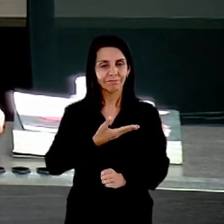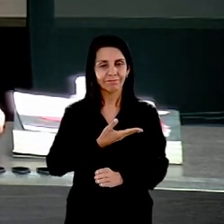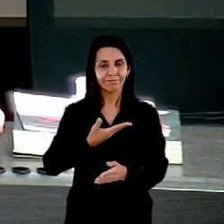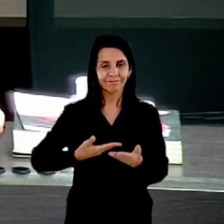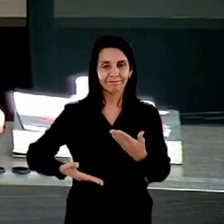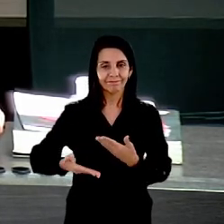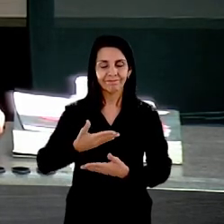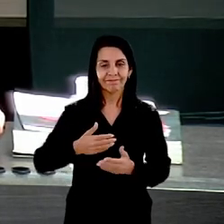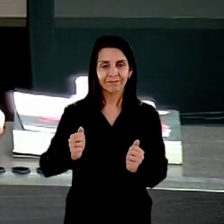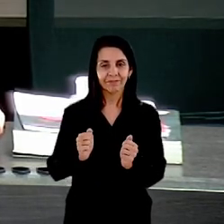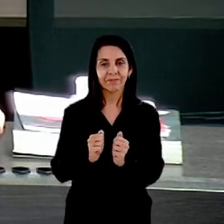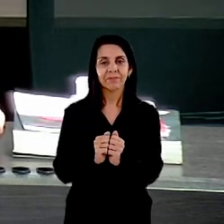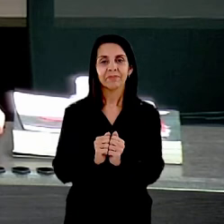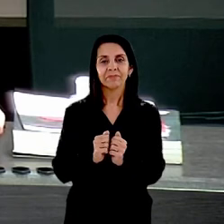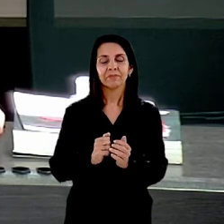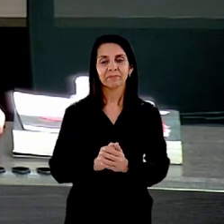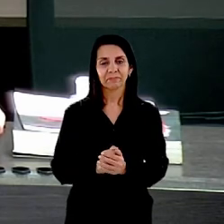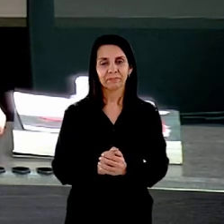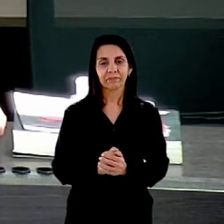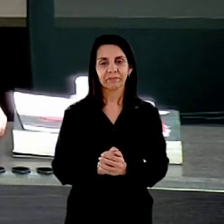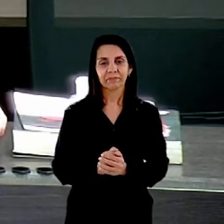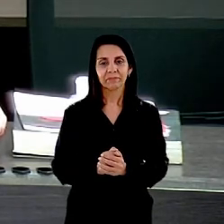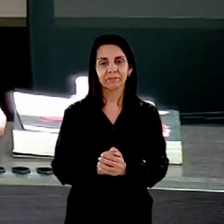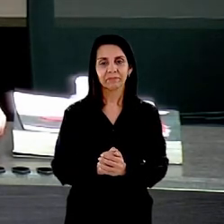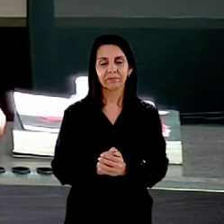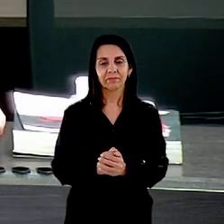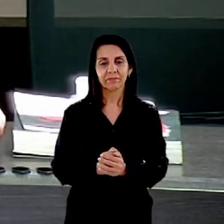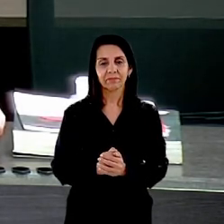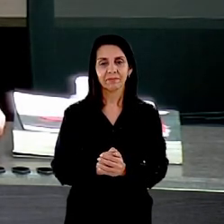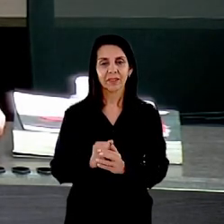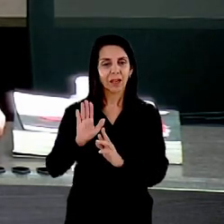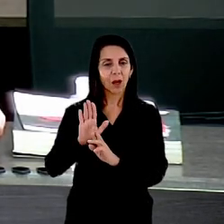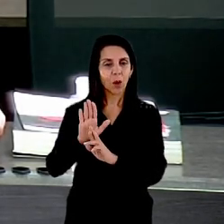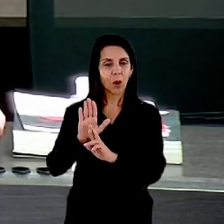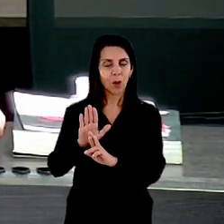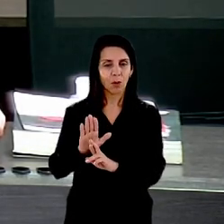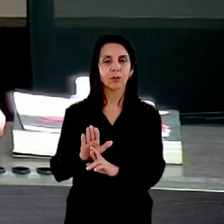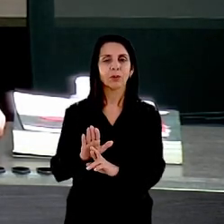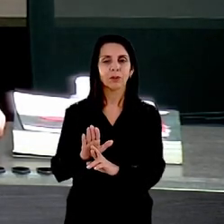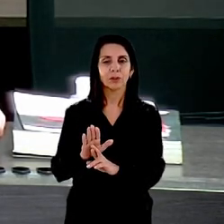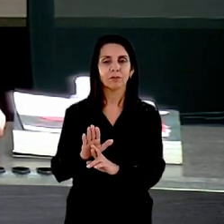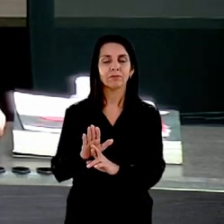e da comissão e evidentemente que todas as referências da corrigidoria são